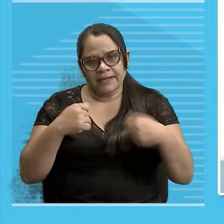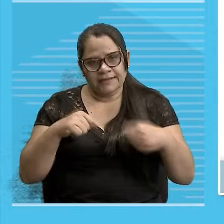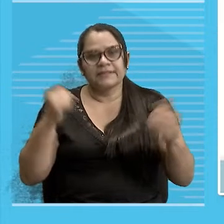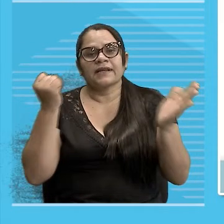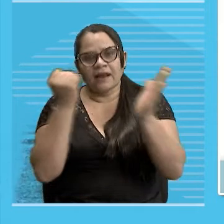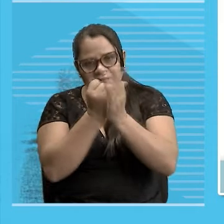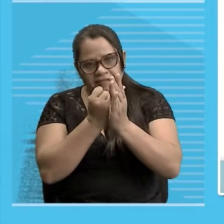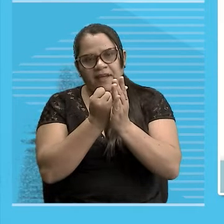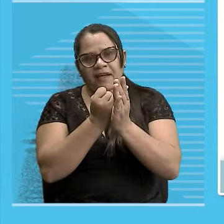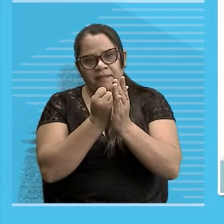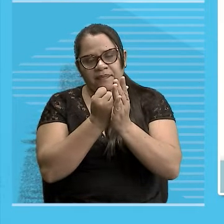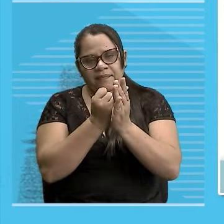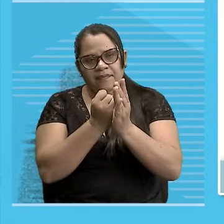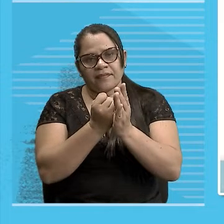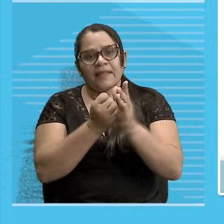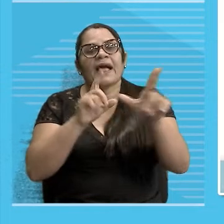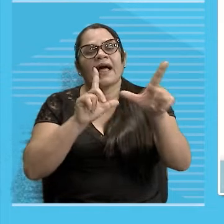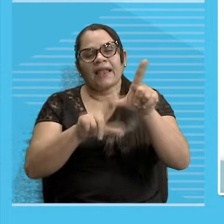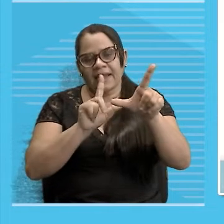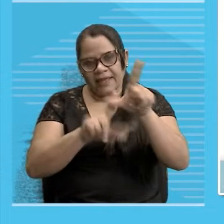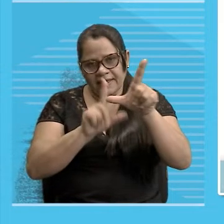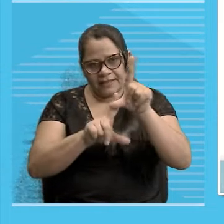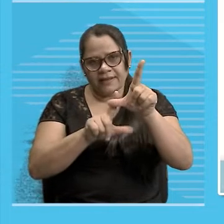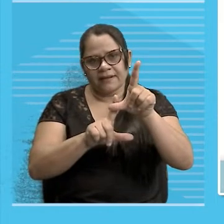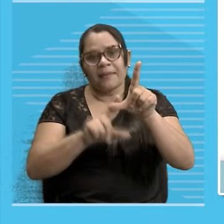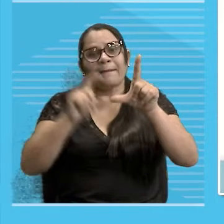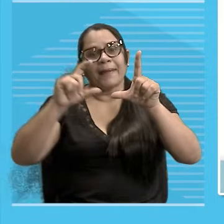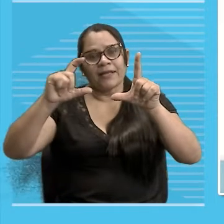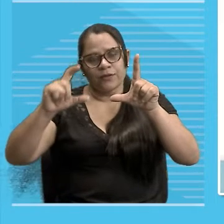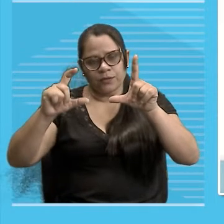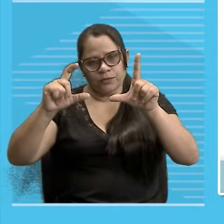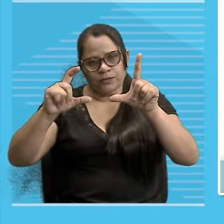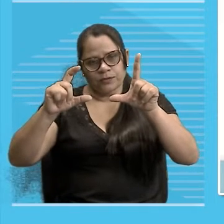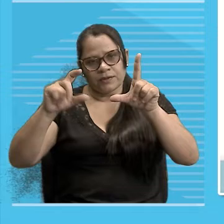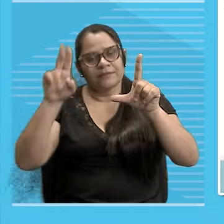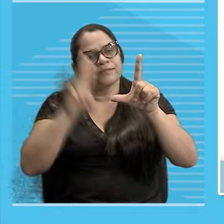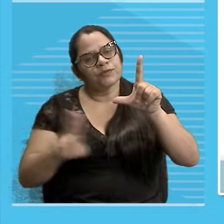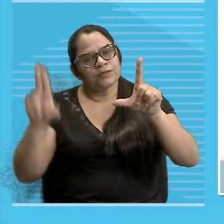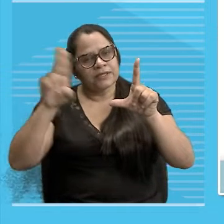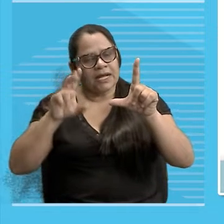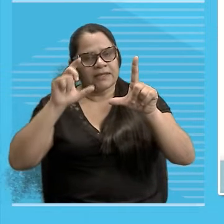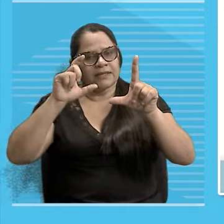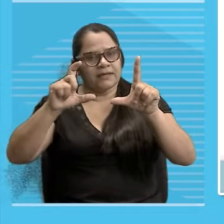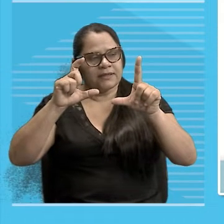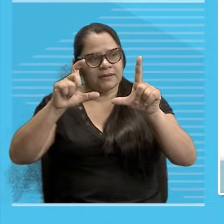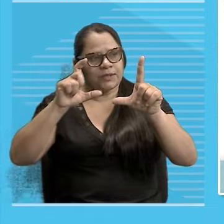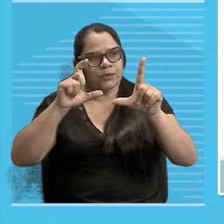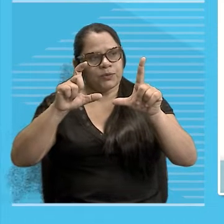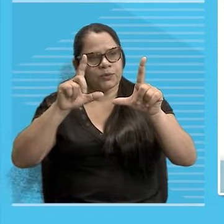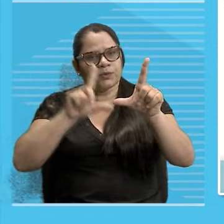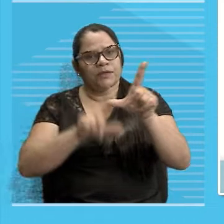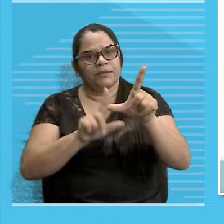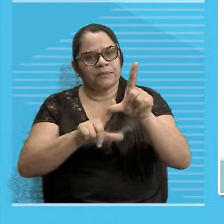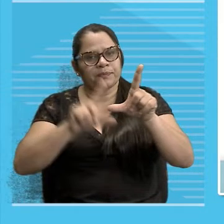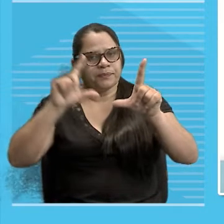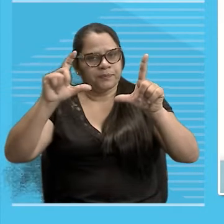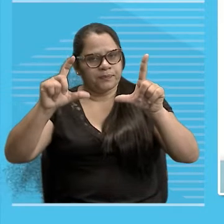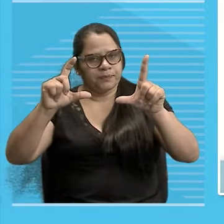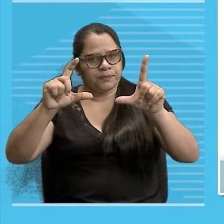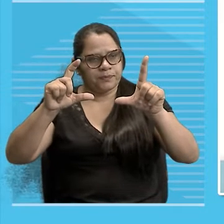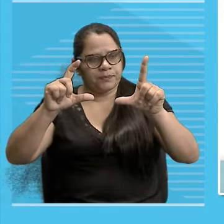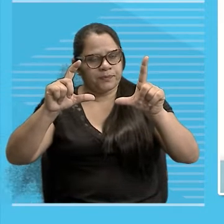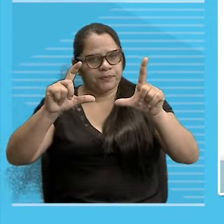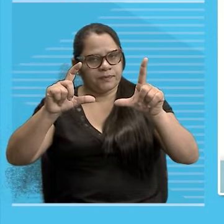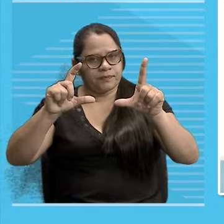Todos com letra Inicial Maiúscula Tá gente É isso que eu venho dizendo E